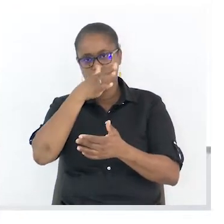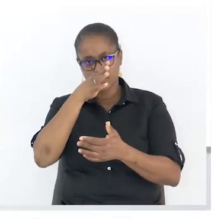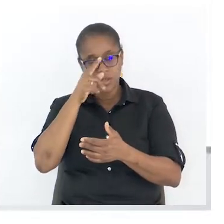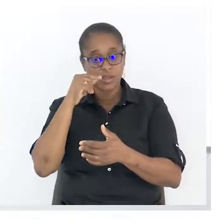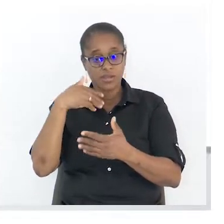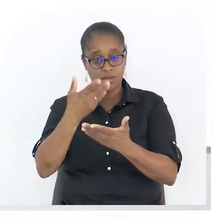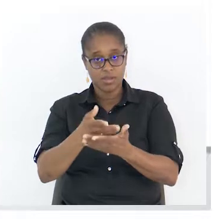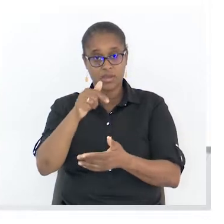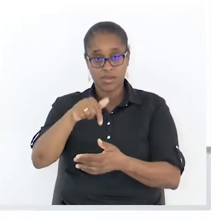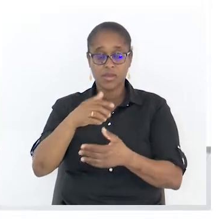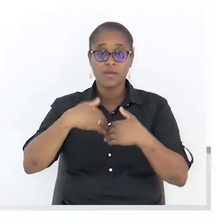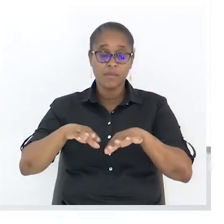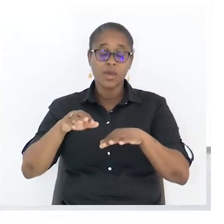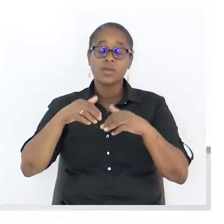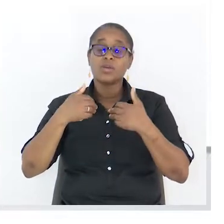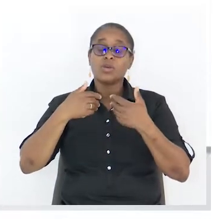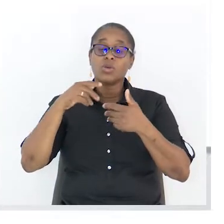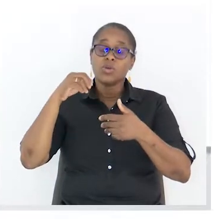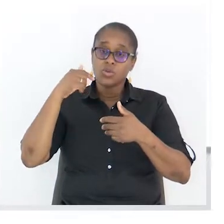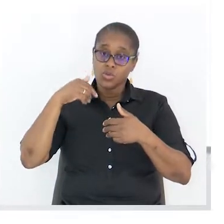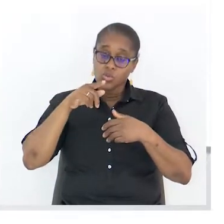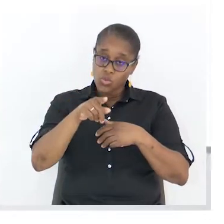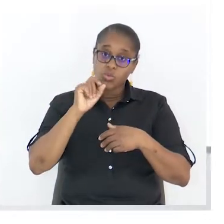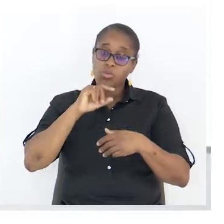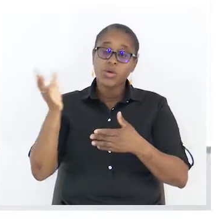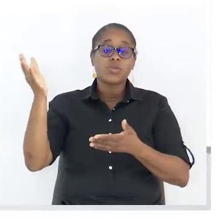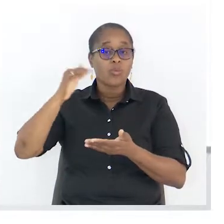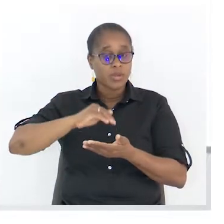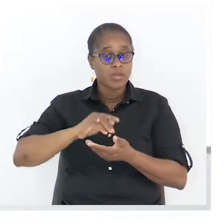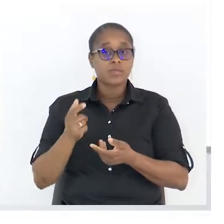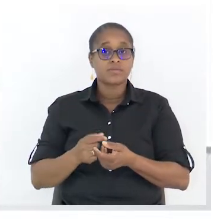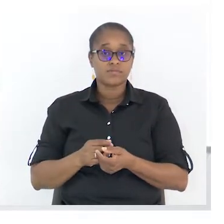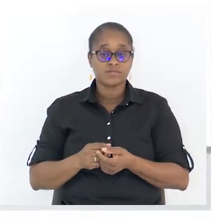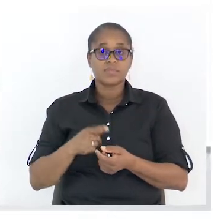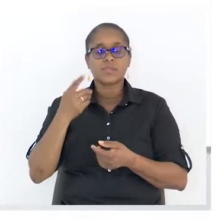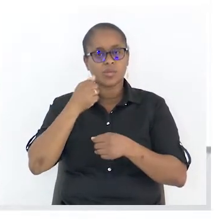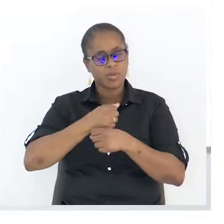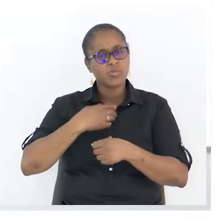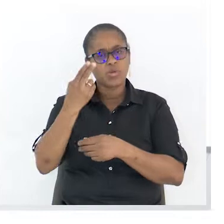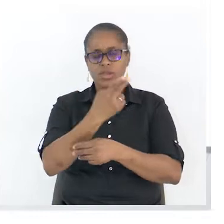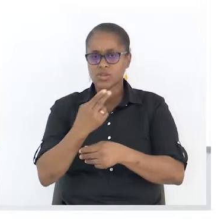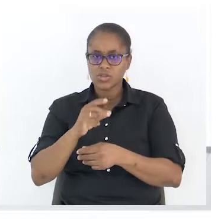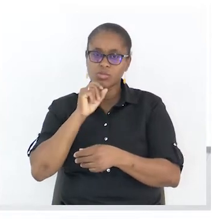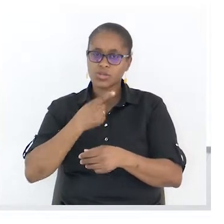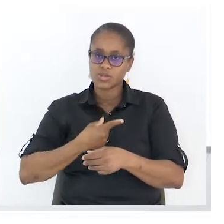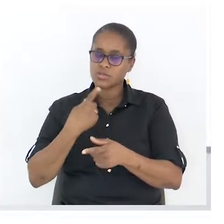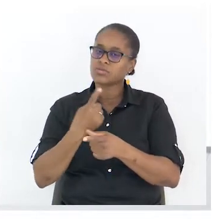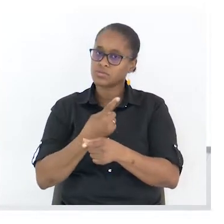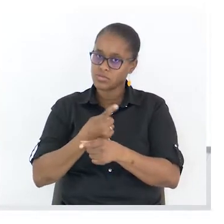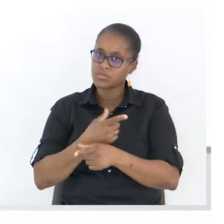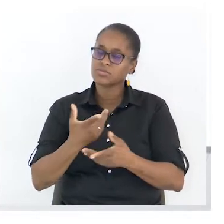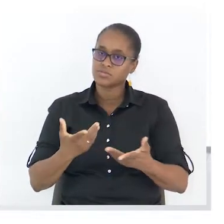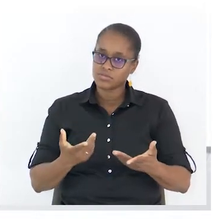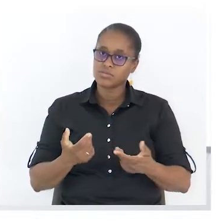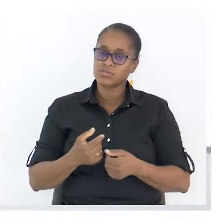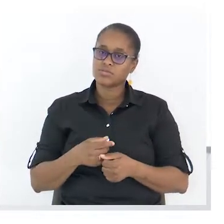Ok? Pode ser também um elemento desse grupo. Tem gostos. A gente já falou disto. E